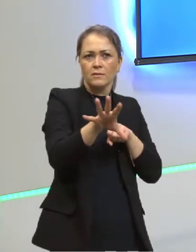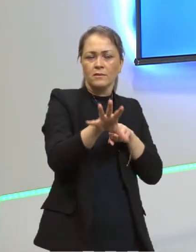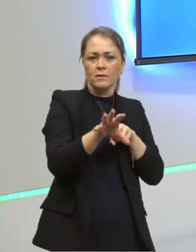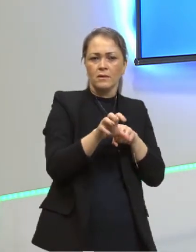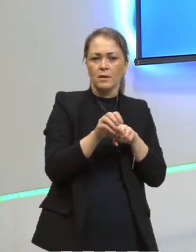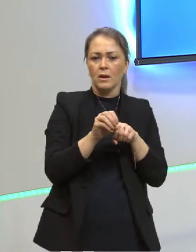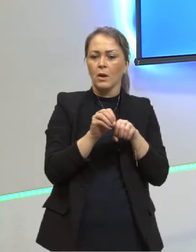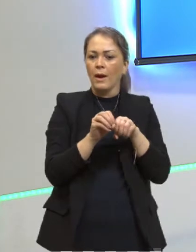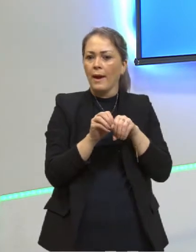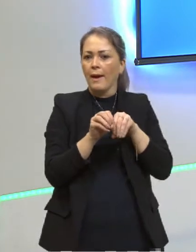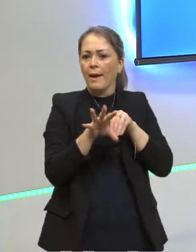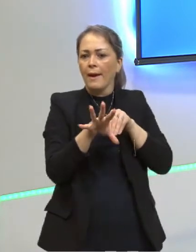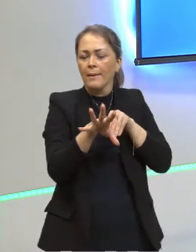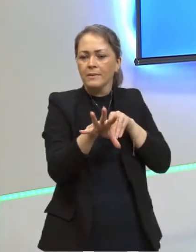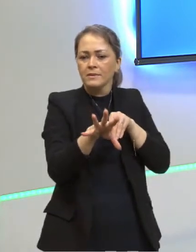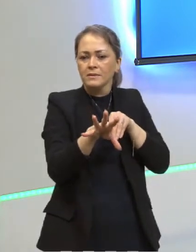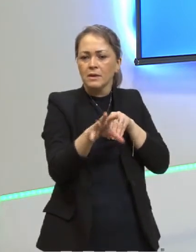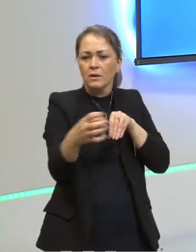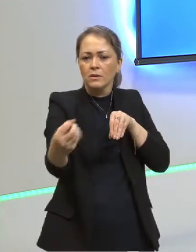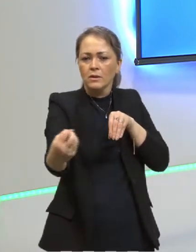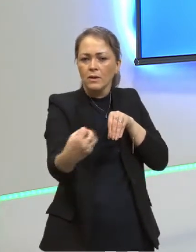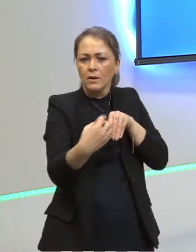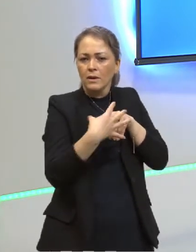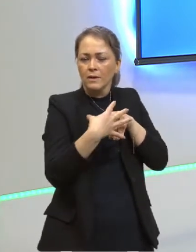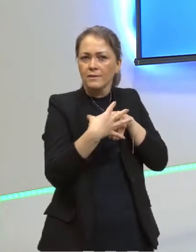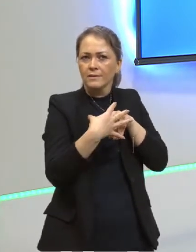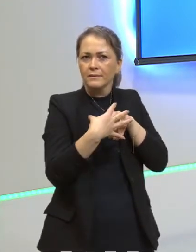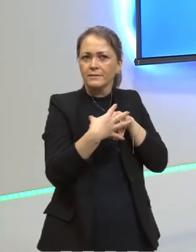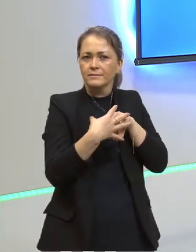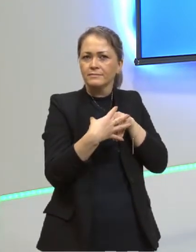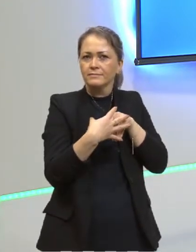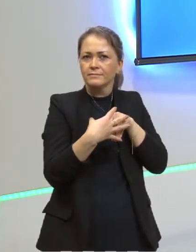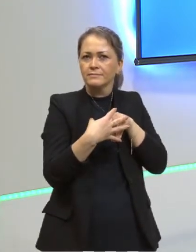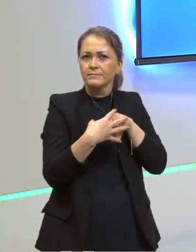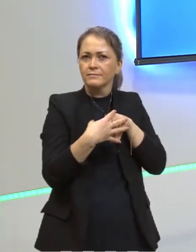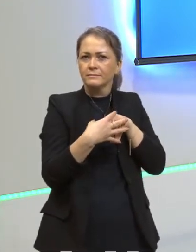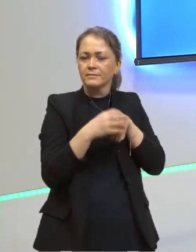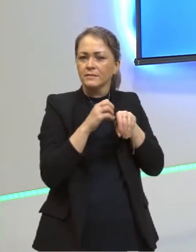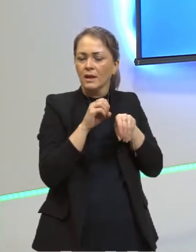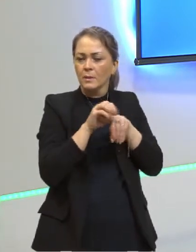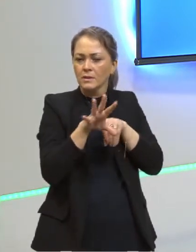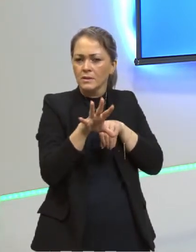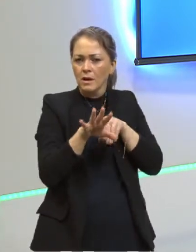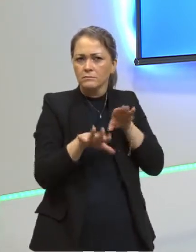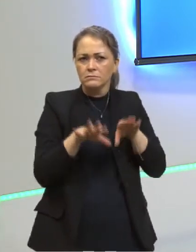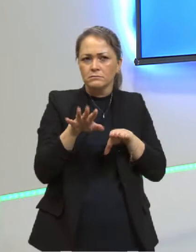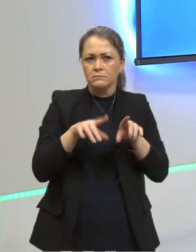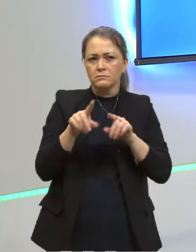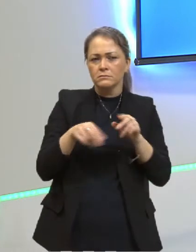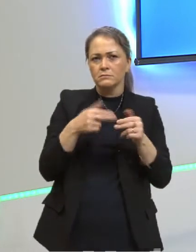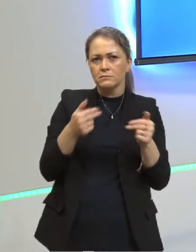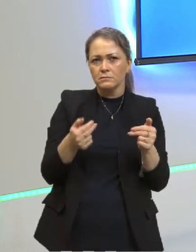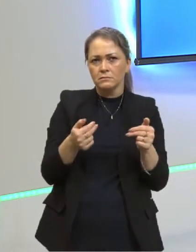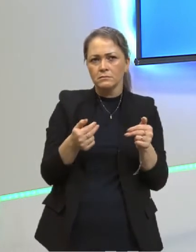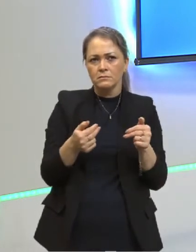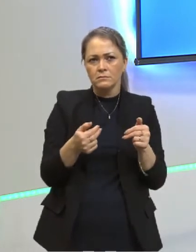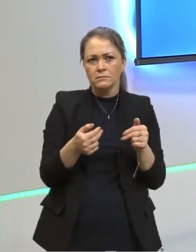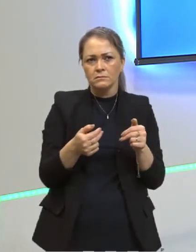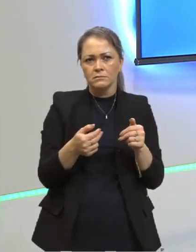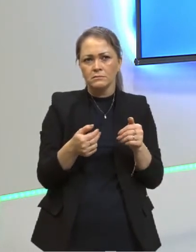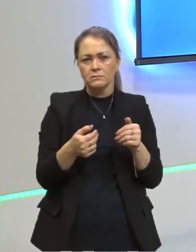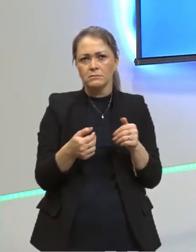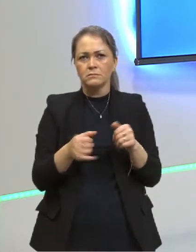A emissão de luz, ela depende de alguma coisa. Ou o corpo tem uma